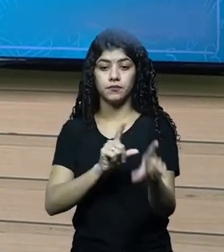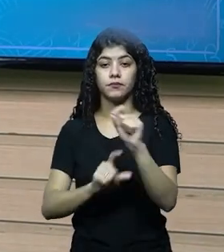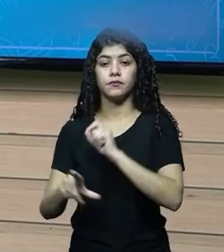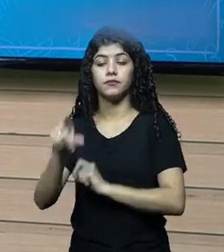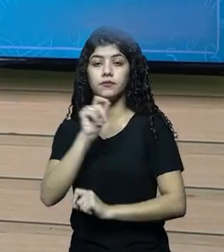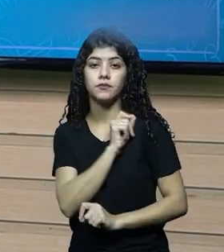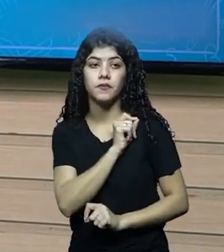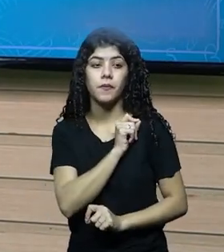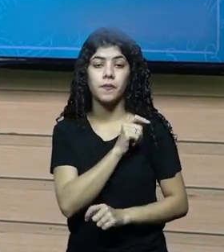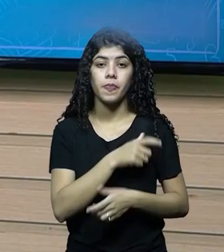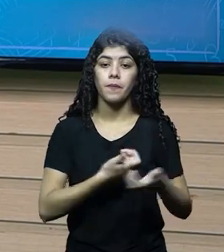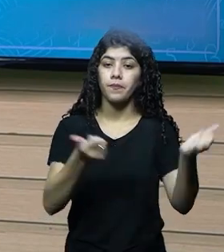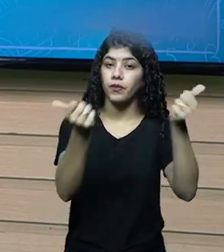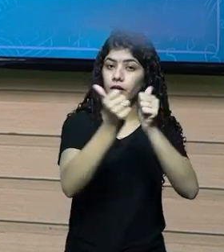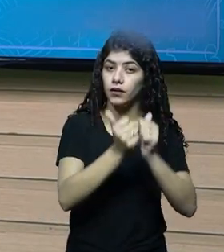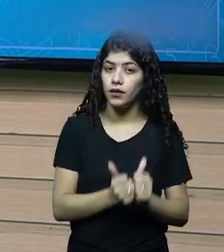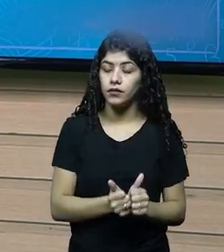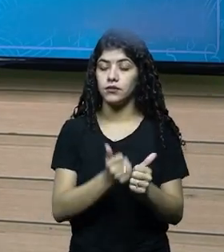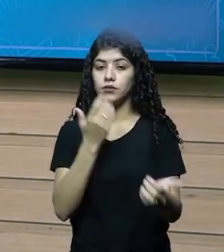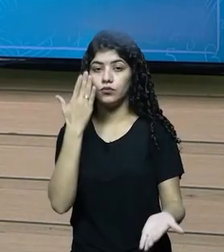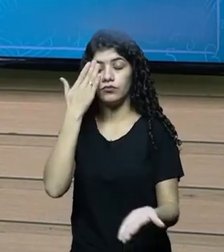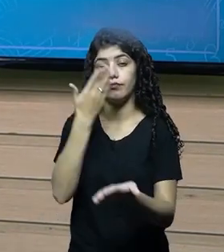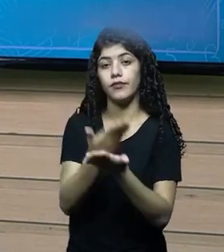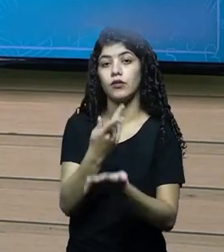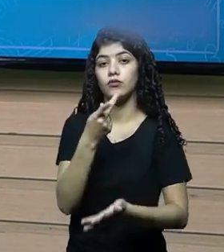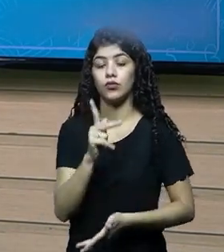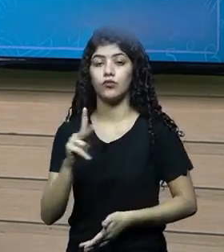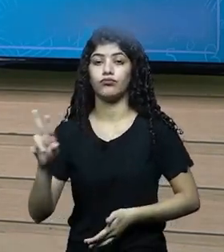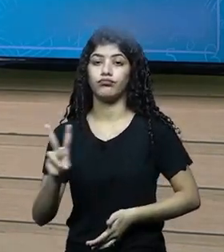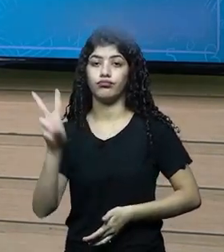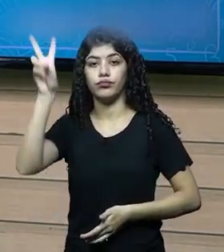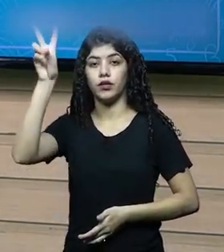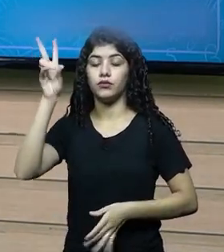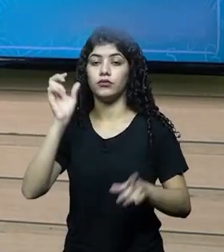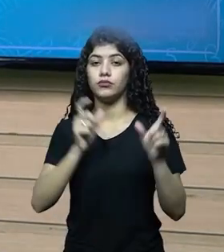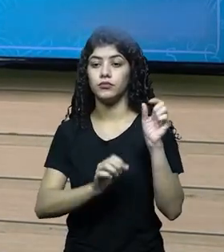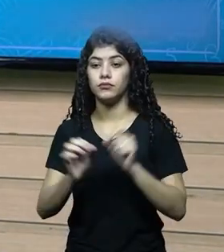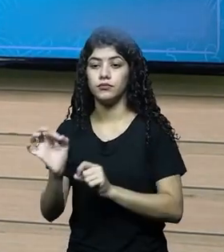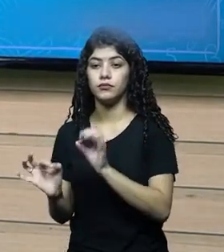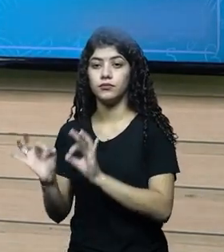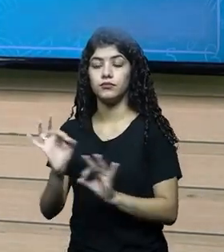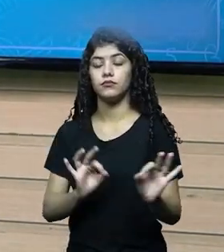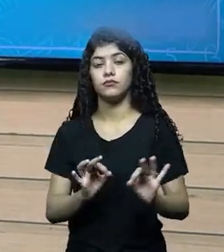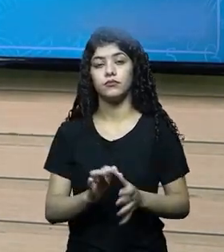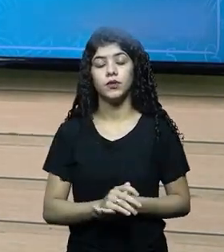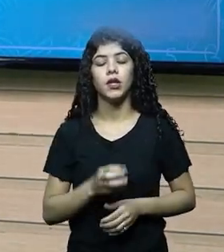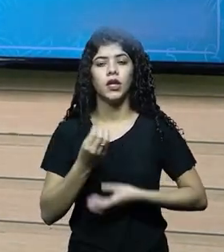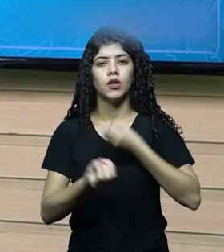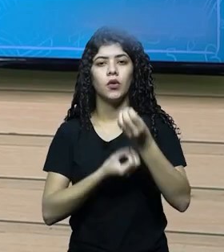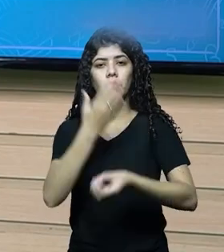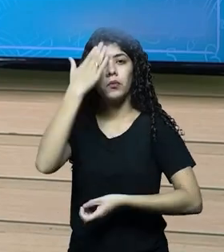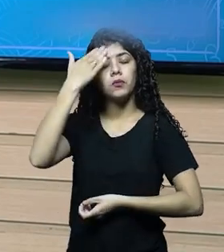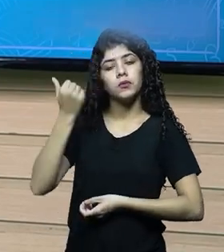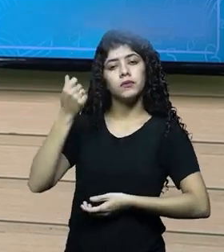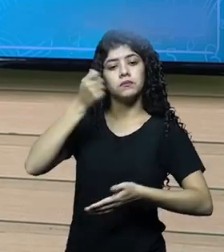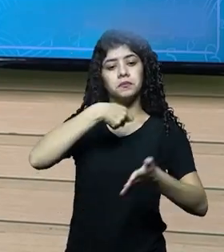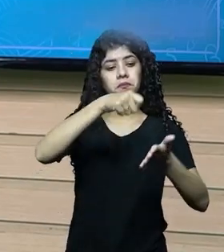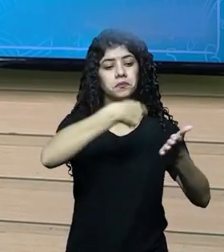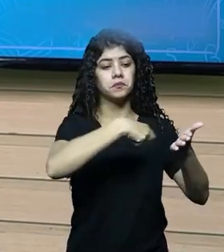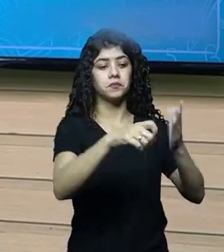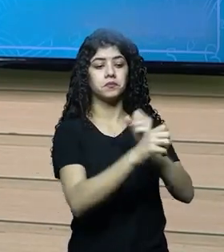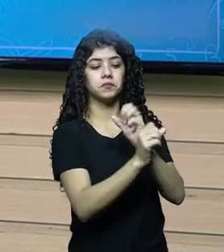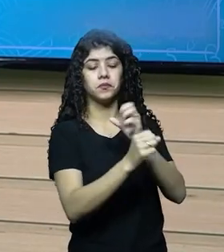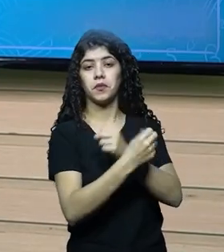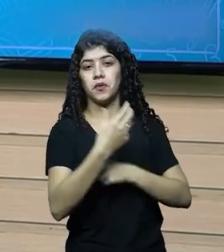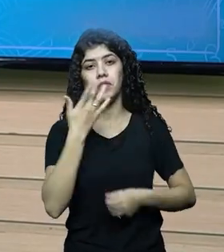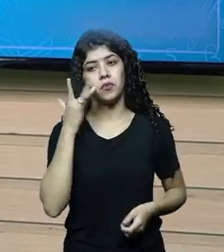de mensurar confiavelmente seu custo e valor, ou seja, o custo e o valor desse ativo. Como é que eu vou poder reconhecê-lo no patrimônio, se eu